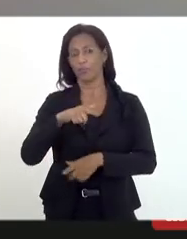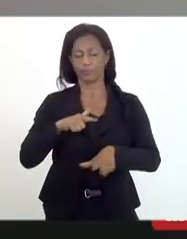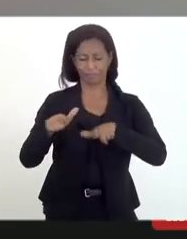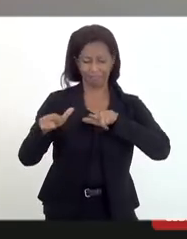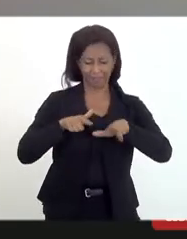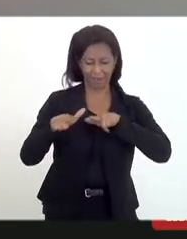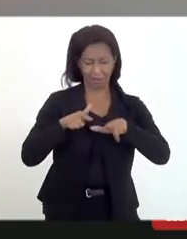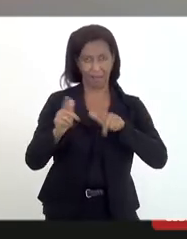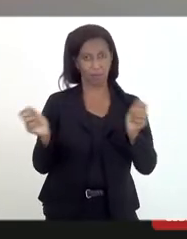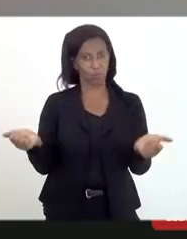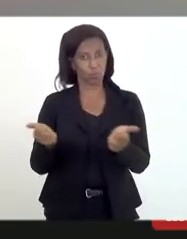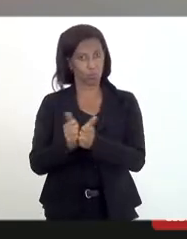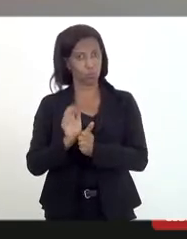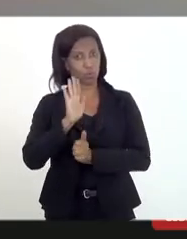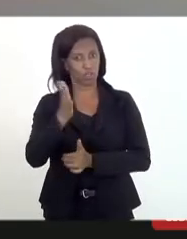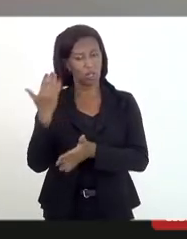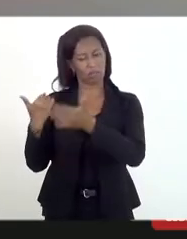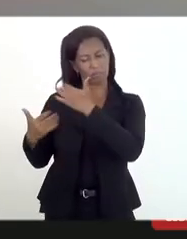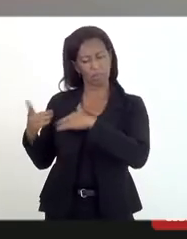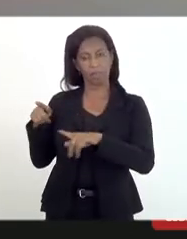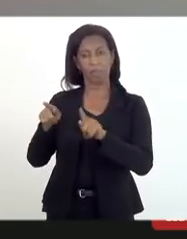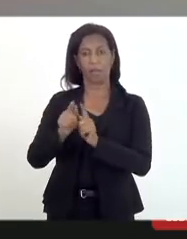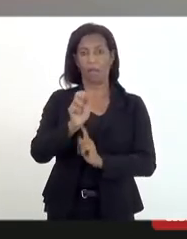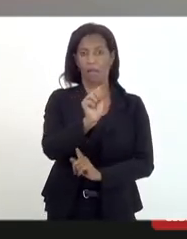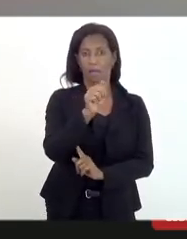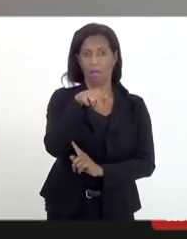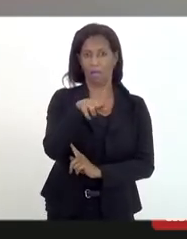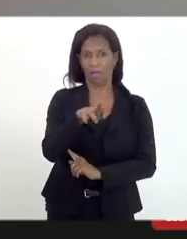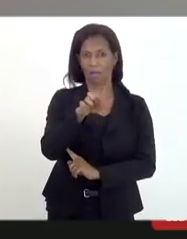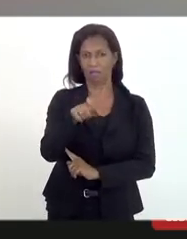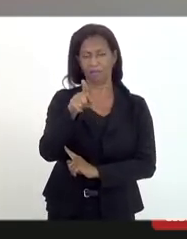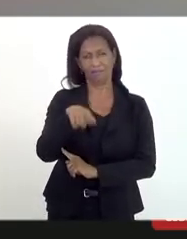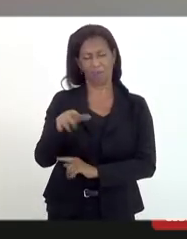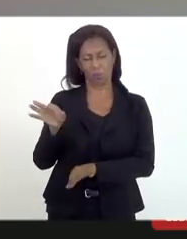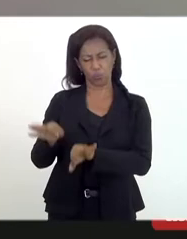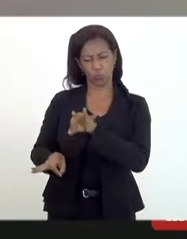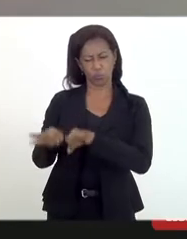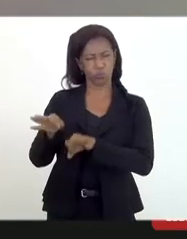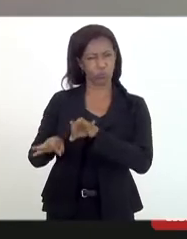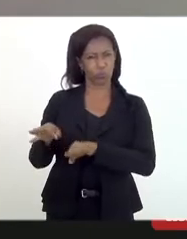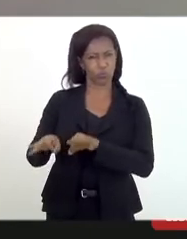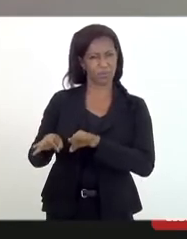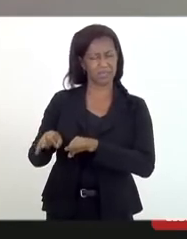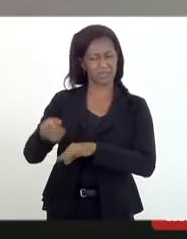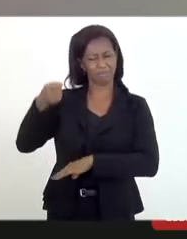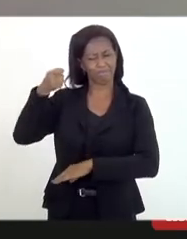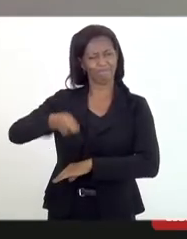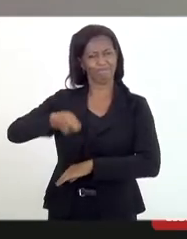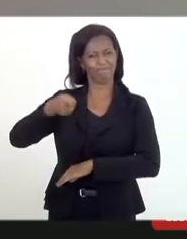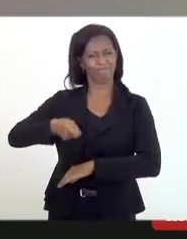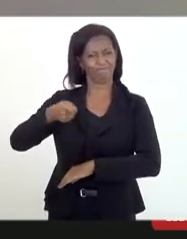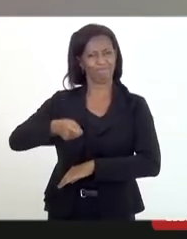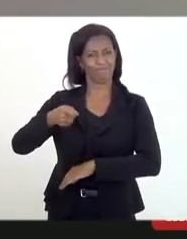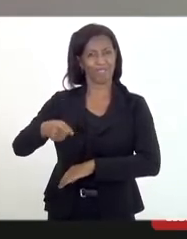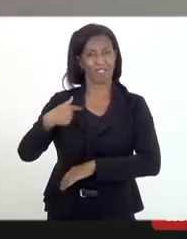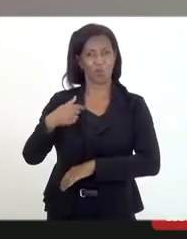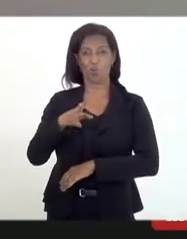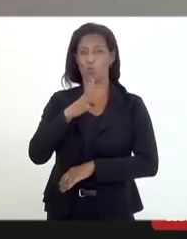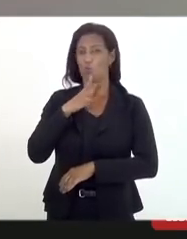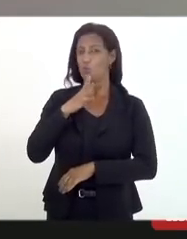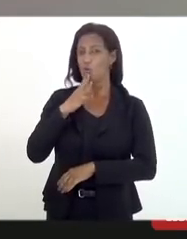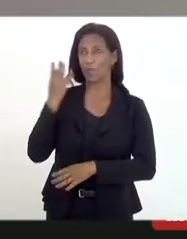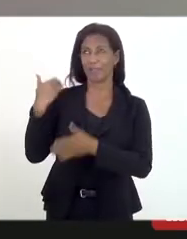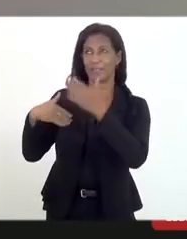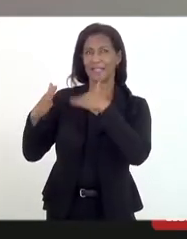trabalhei. André Nicoliti é um juiz que milita na causa, que eu conheço desde os tempos dos